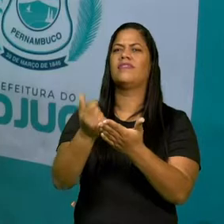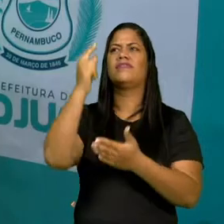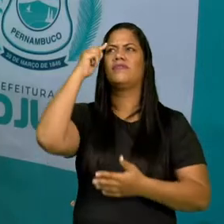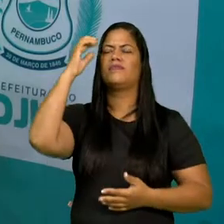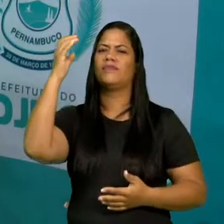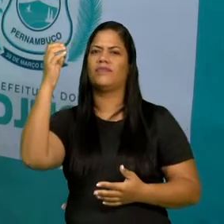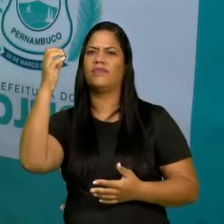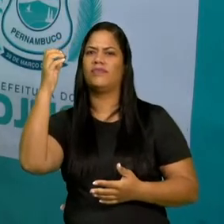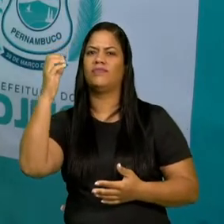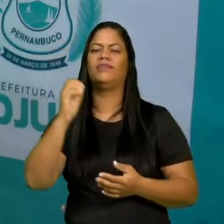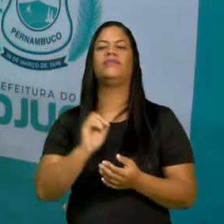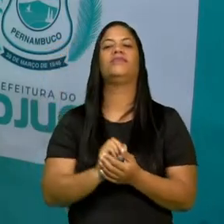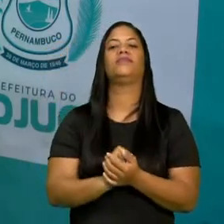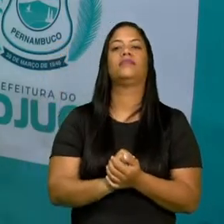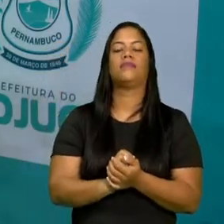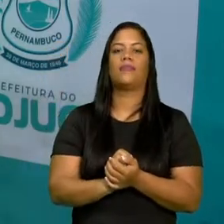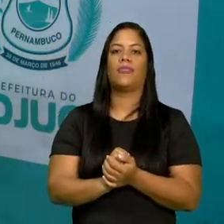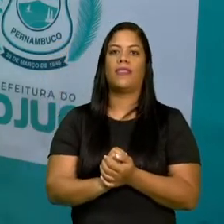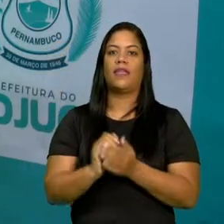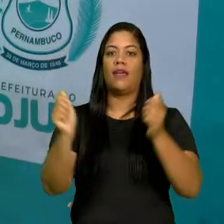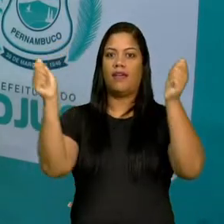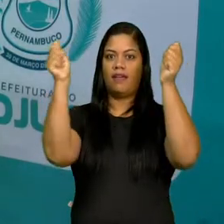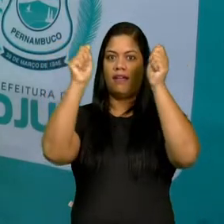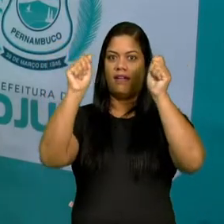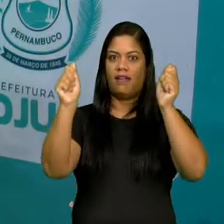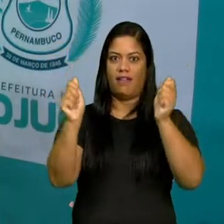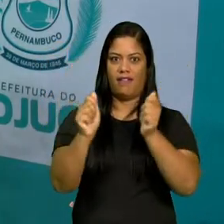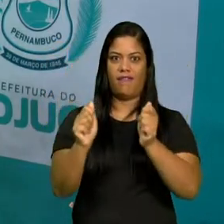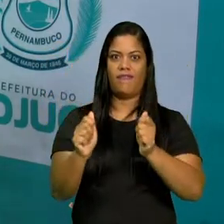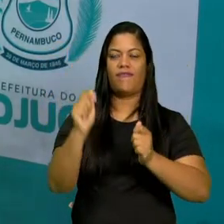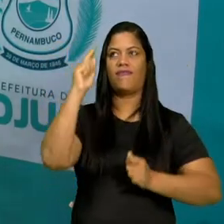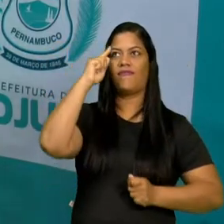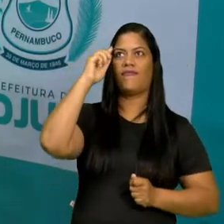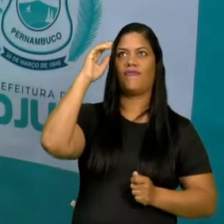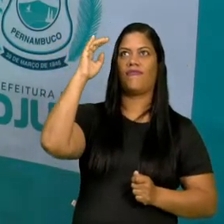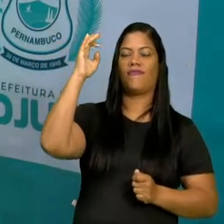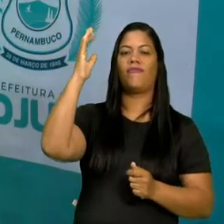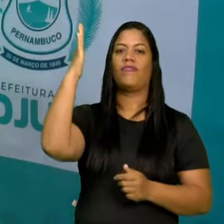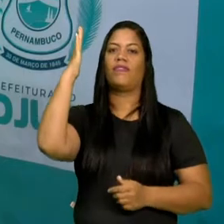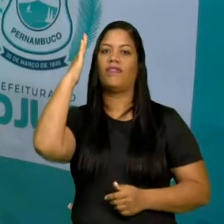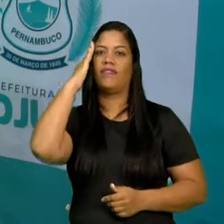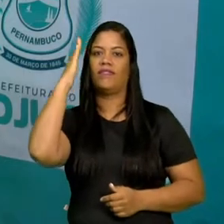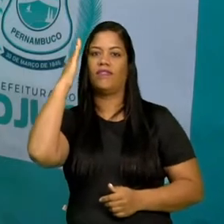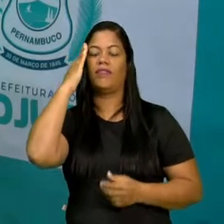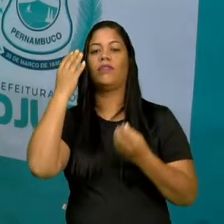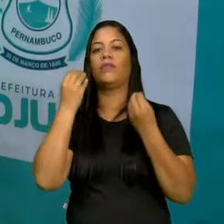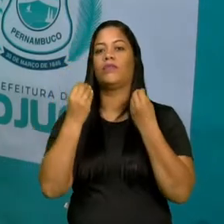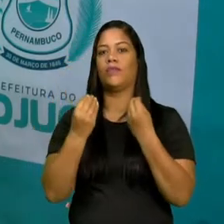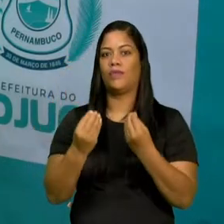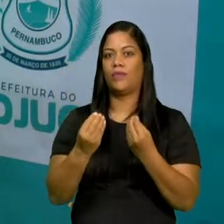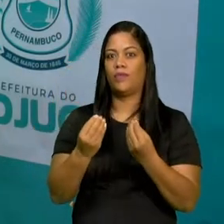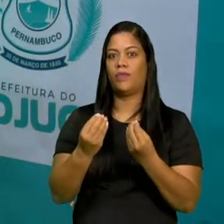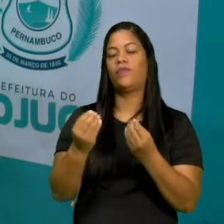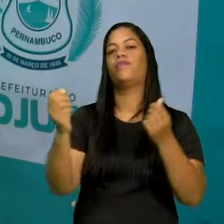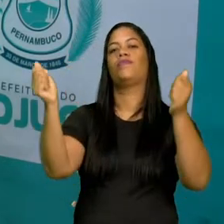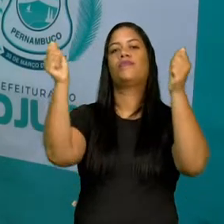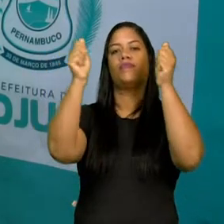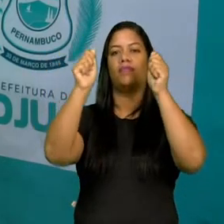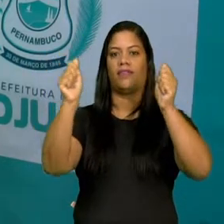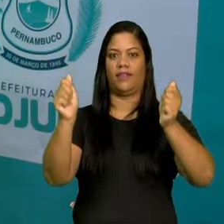Como assim? A arte abstrata é geralmente entendida como uma forma de arte,